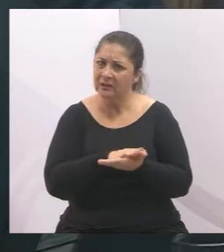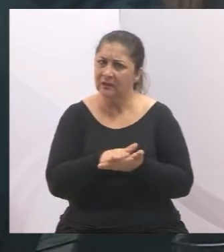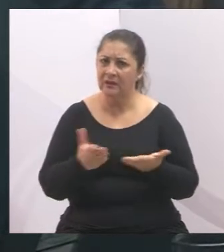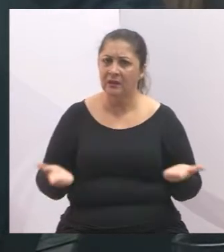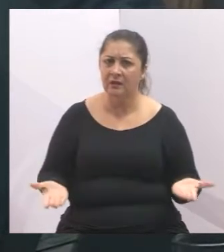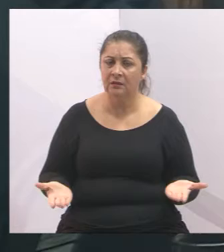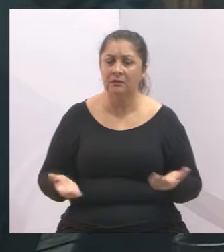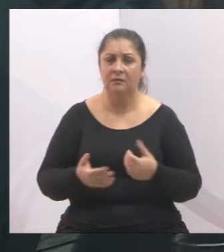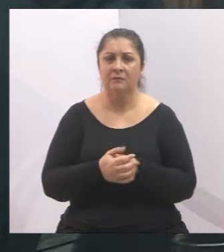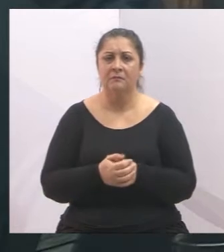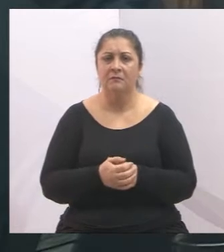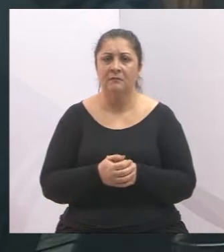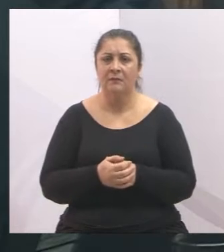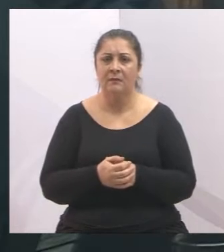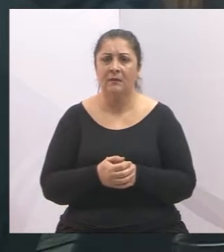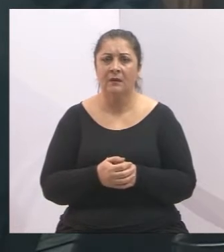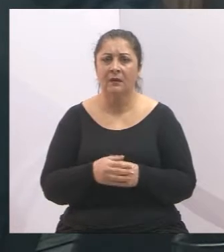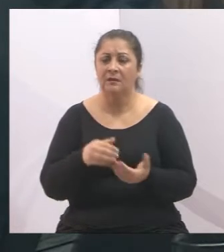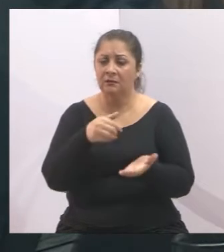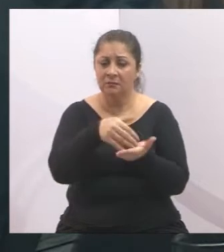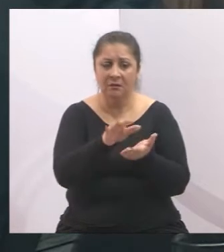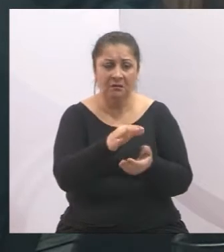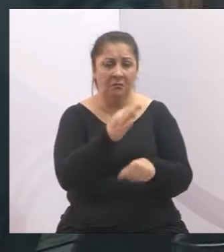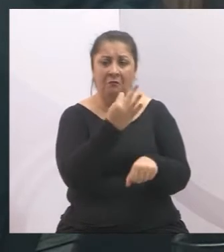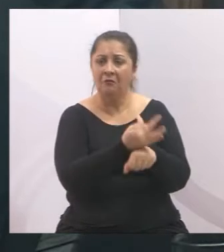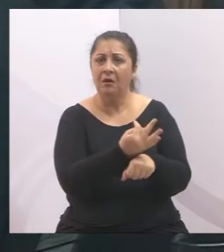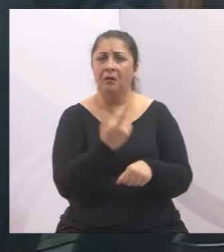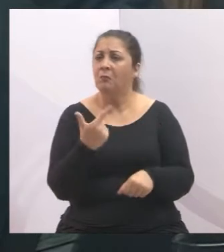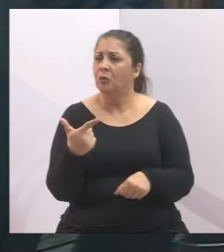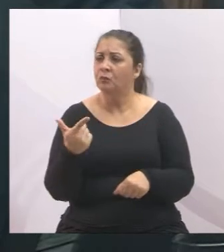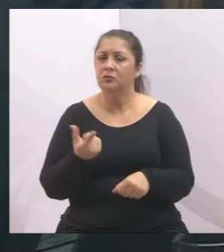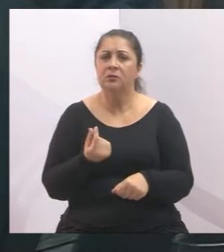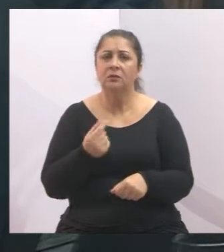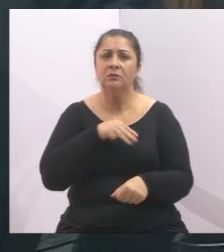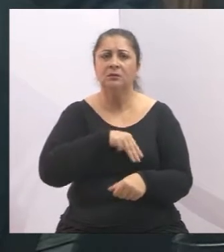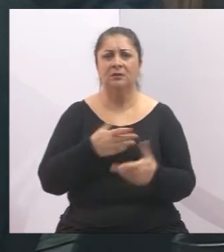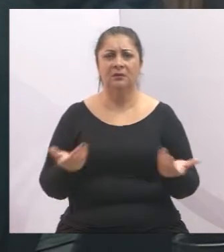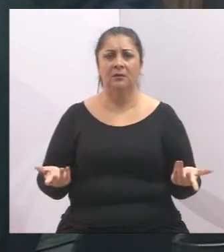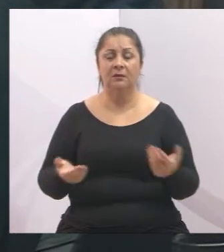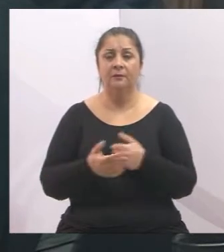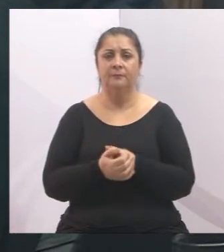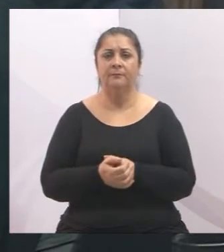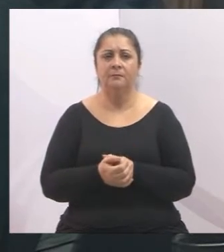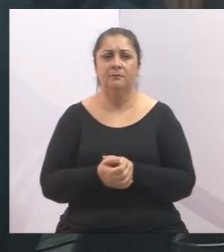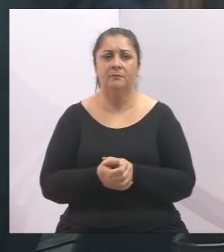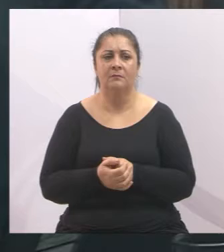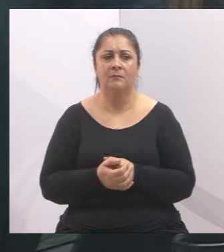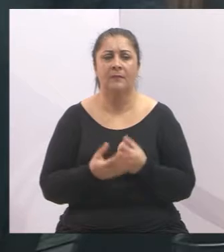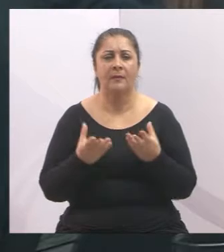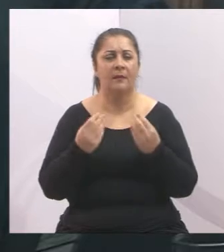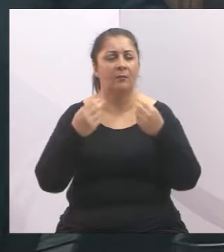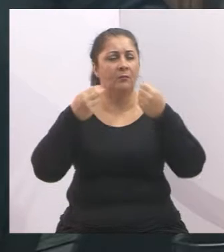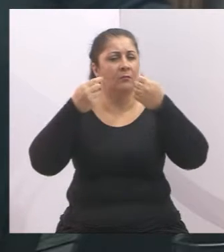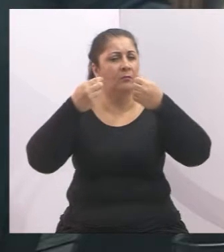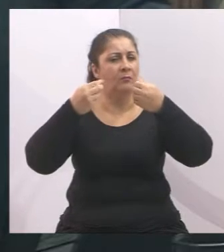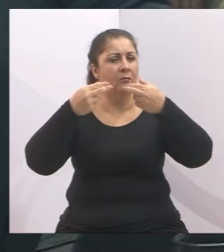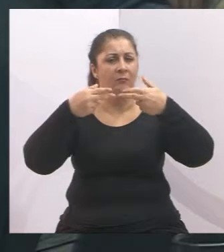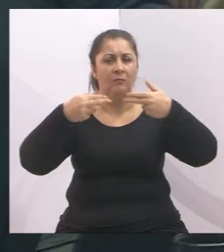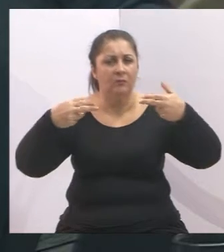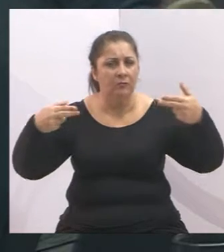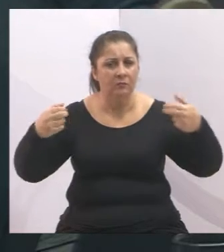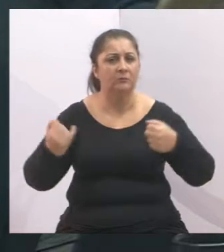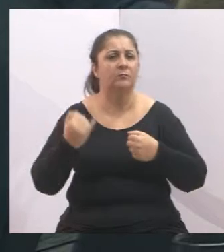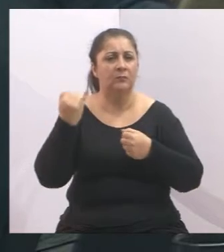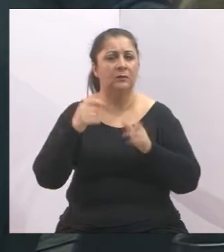às férias, sai de férias sem receber pecúnia. Esses pontos aqui eu queria destacar para os